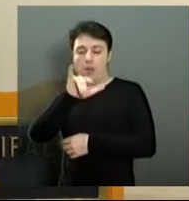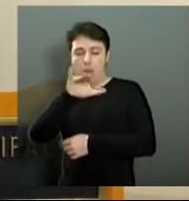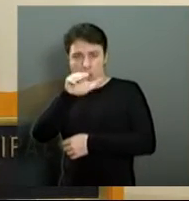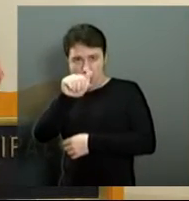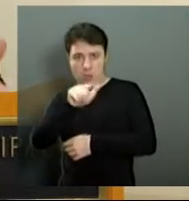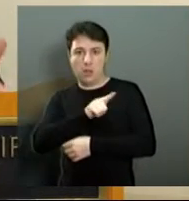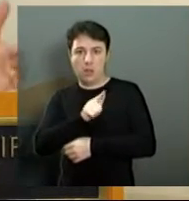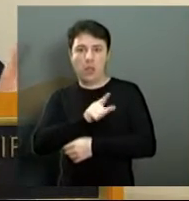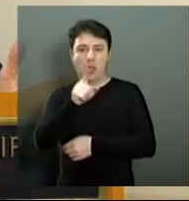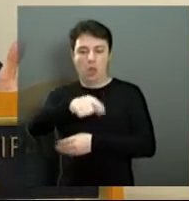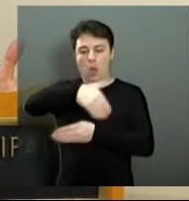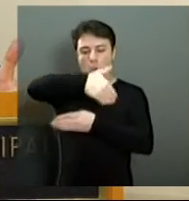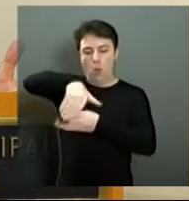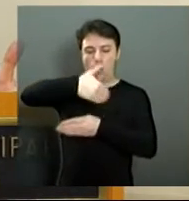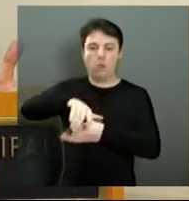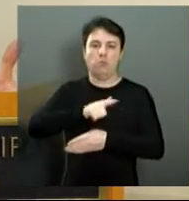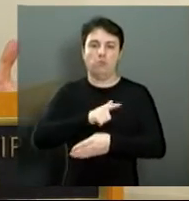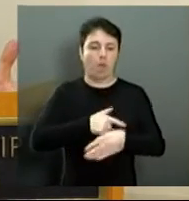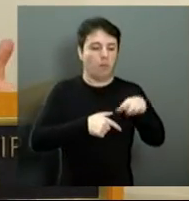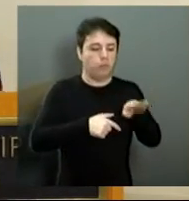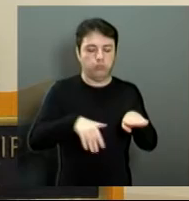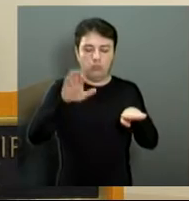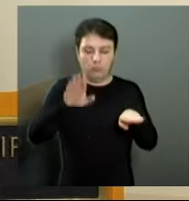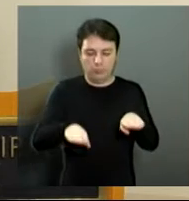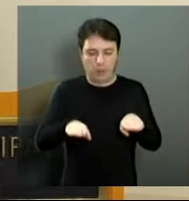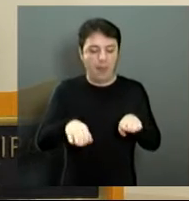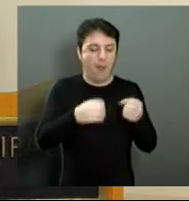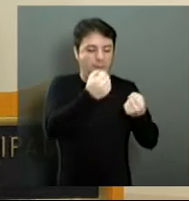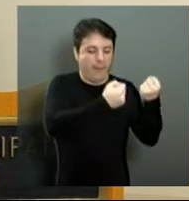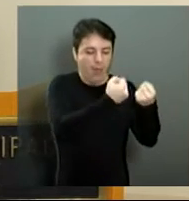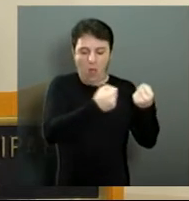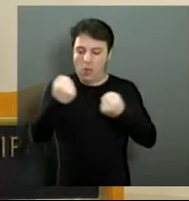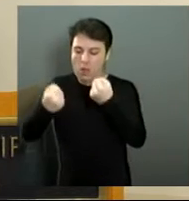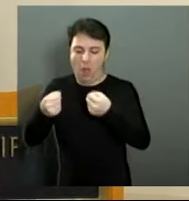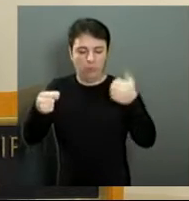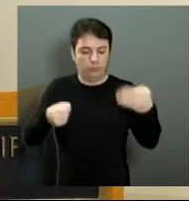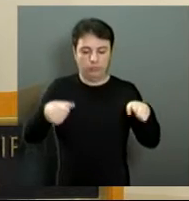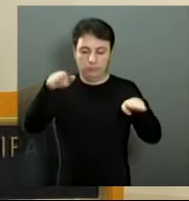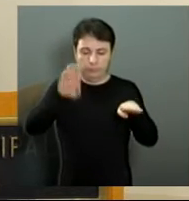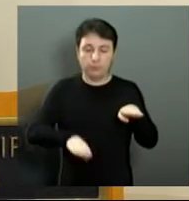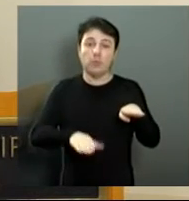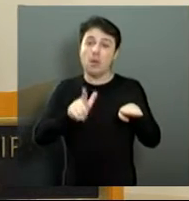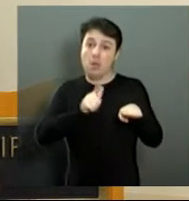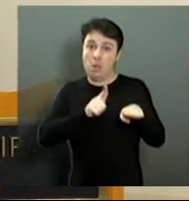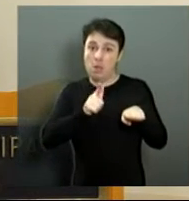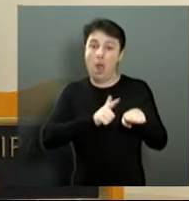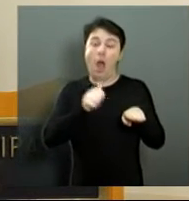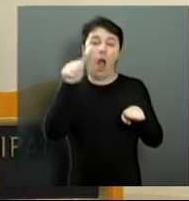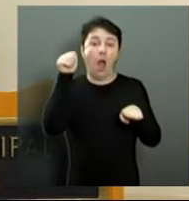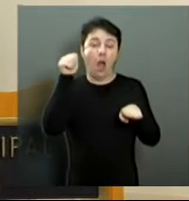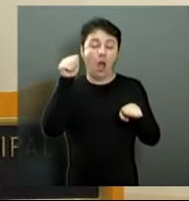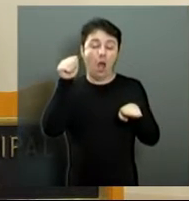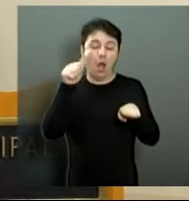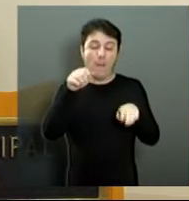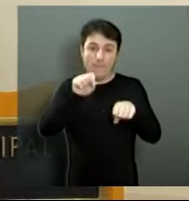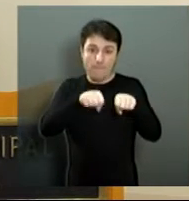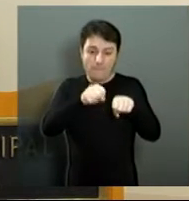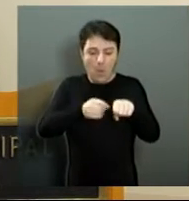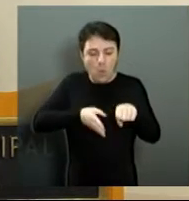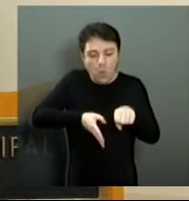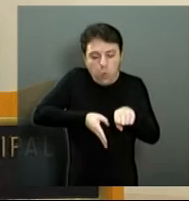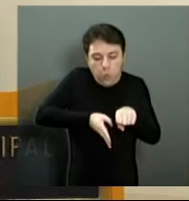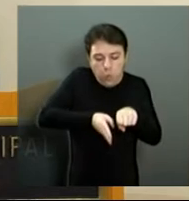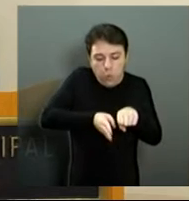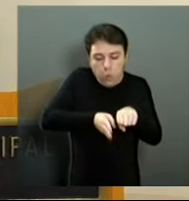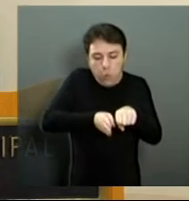Aí tem um corredor, um carro parado, outro carro, e o motoqueiro veio no meio, disse, uma senhora atravessando, quase que o motoqueiro passando no